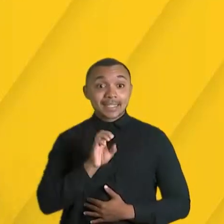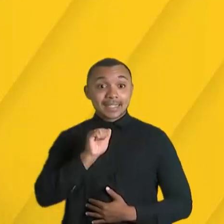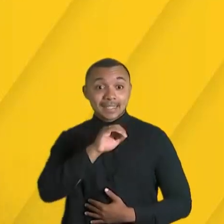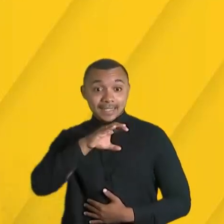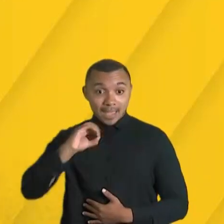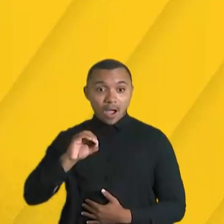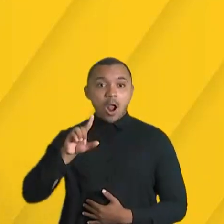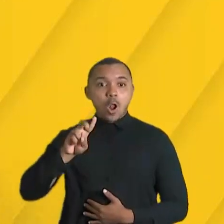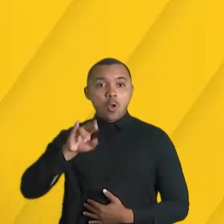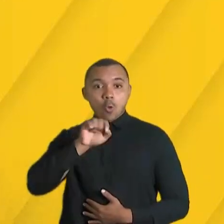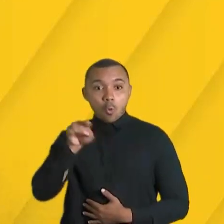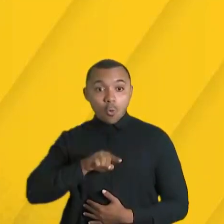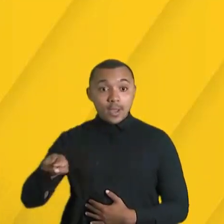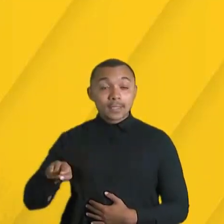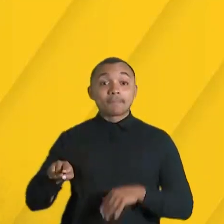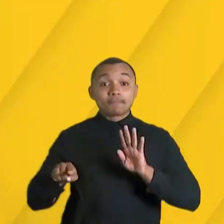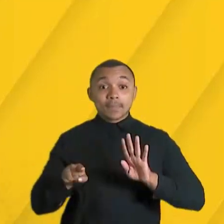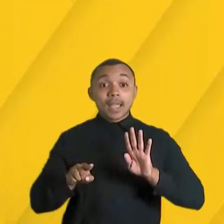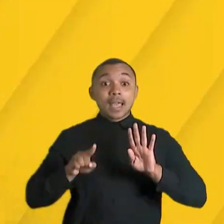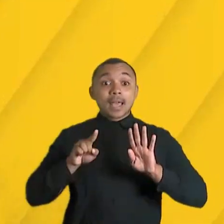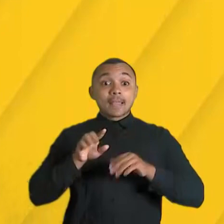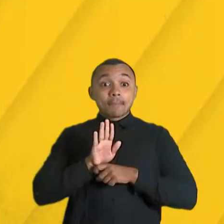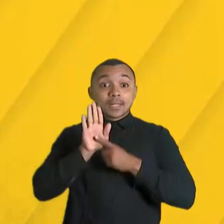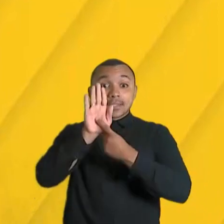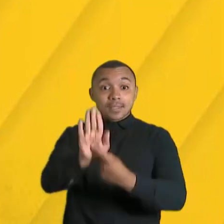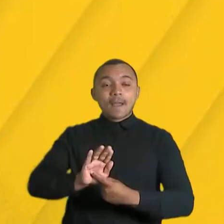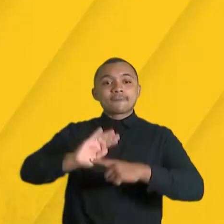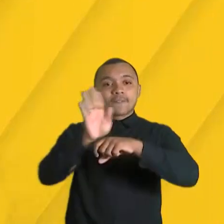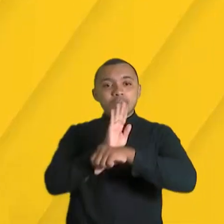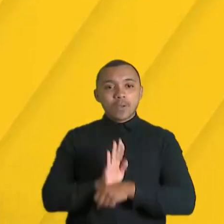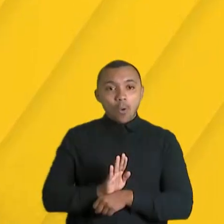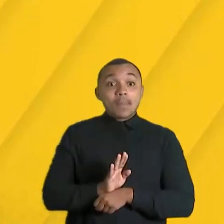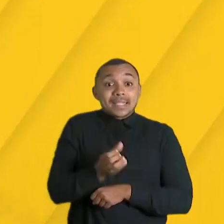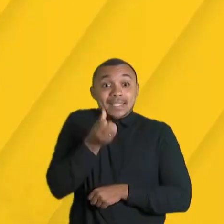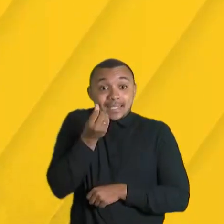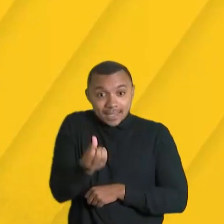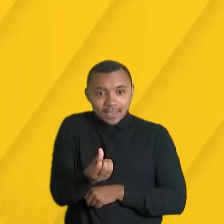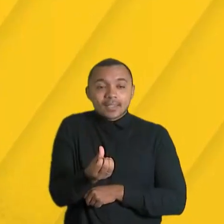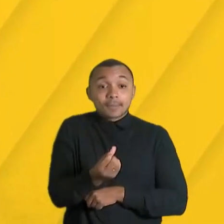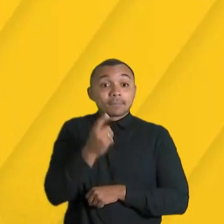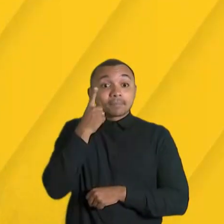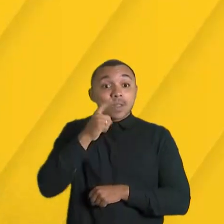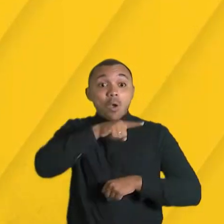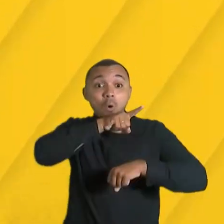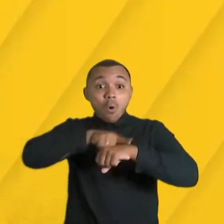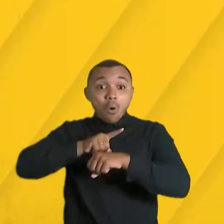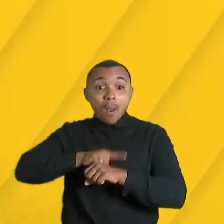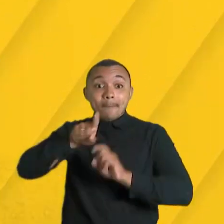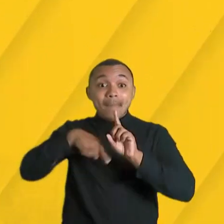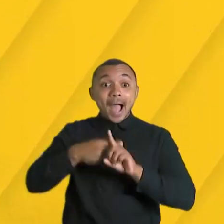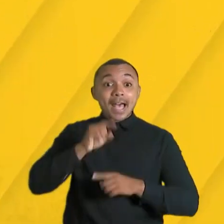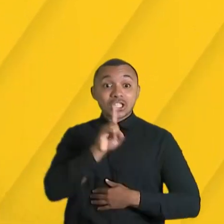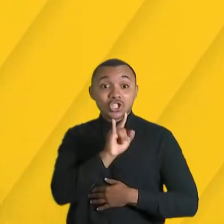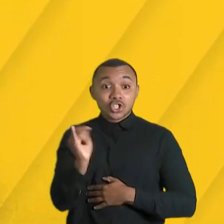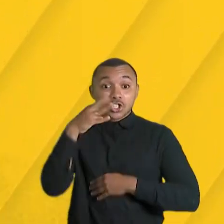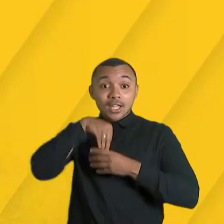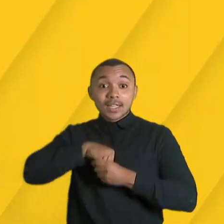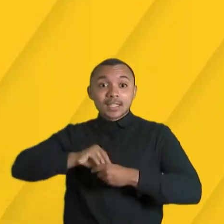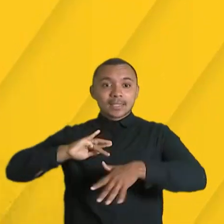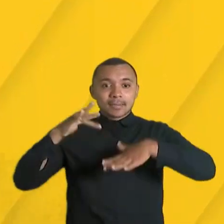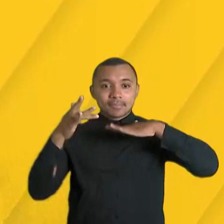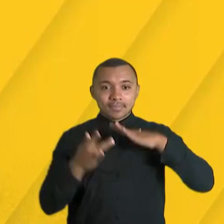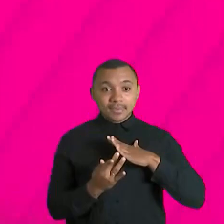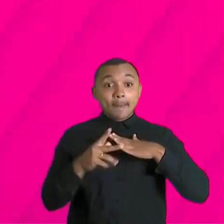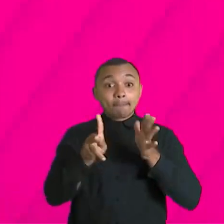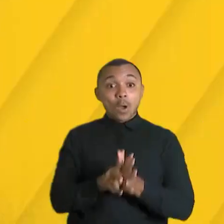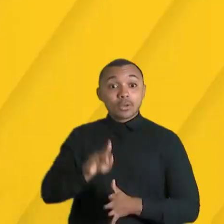espanhol Pedro Almodóva até segunda-feira. Os horários de cada sessão e o filme, claro, você acompanha no perfil do São Luís no